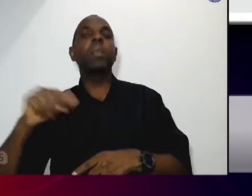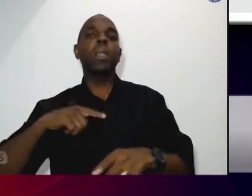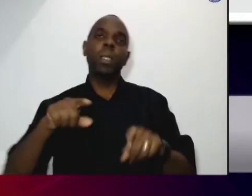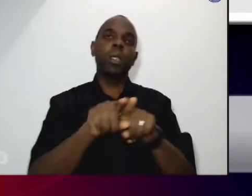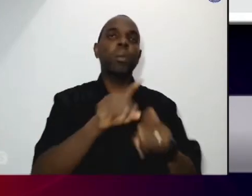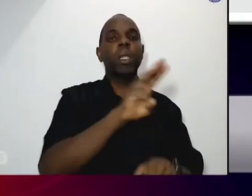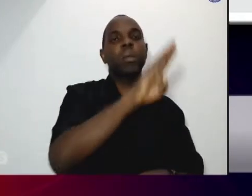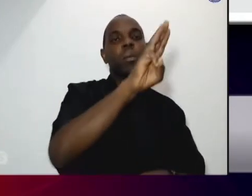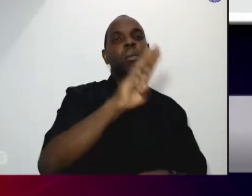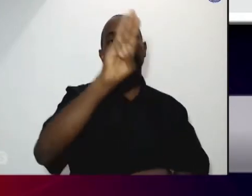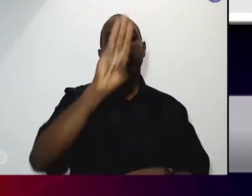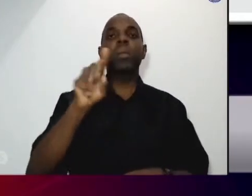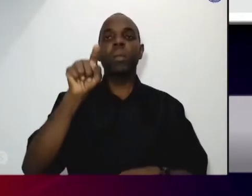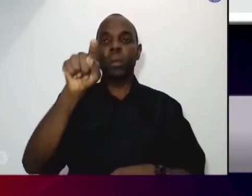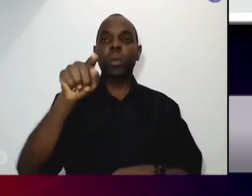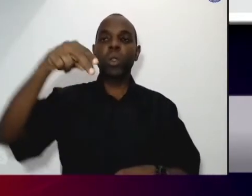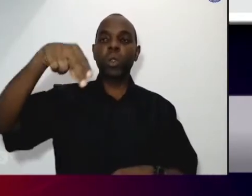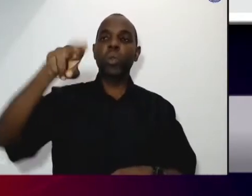.com.br